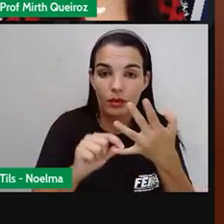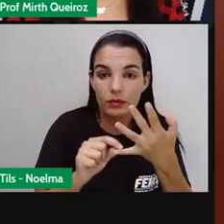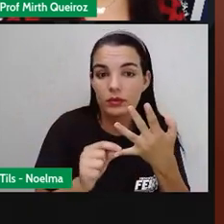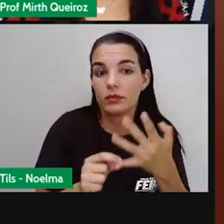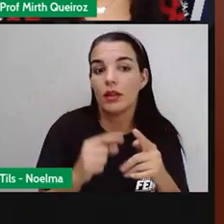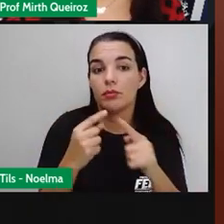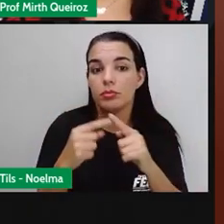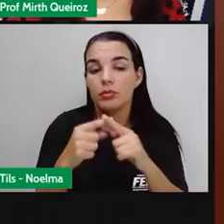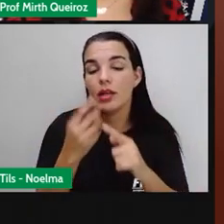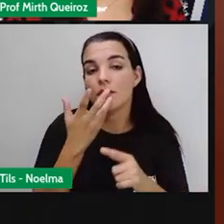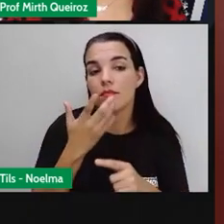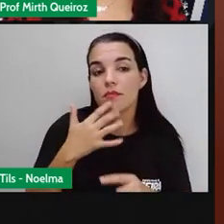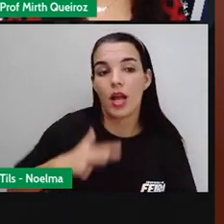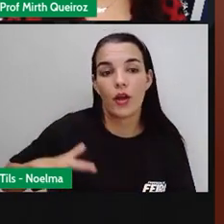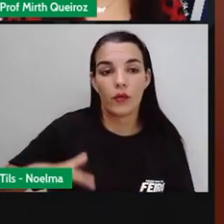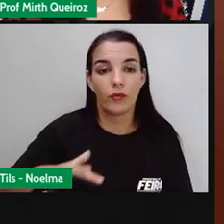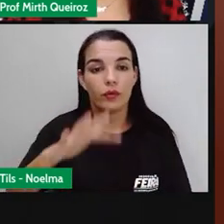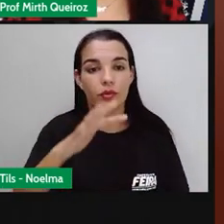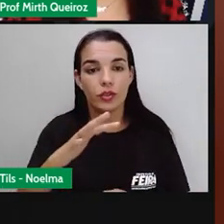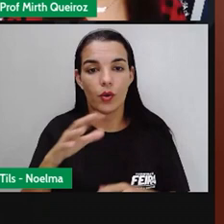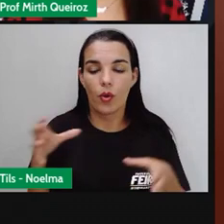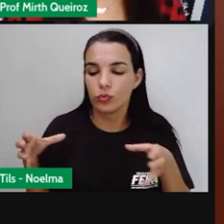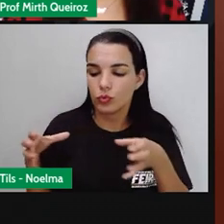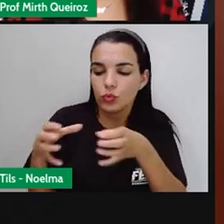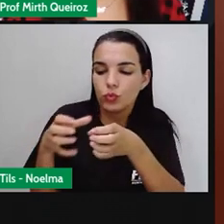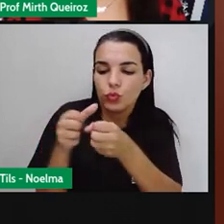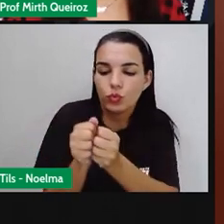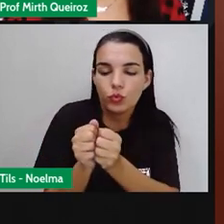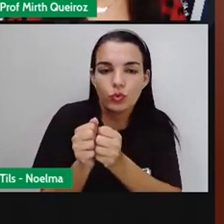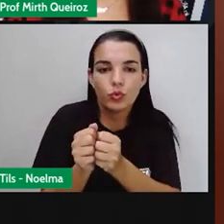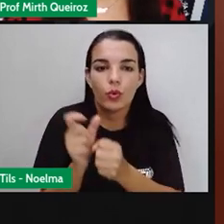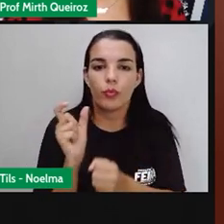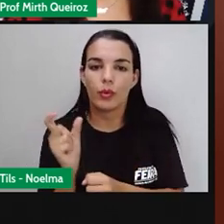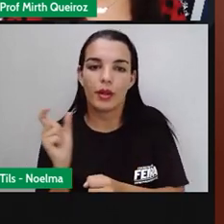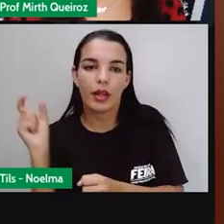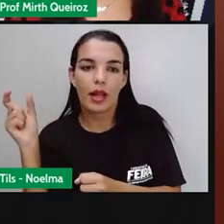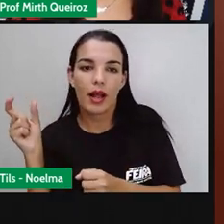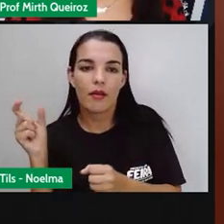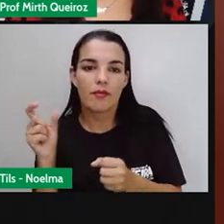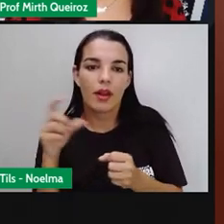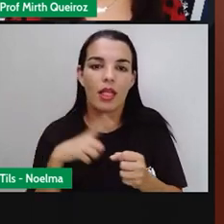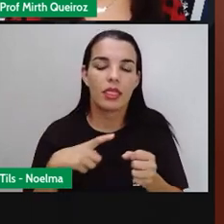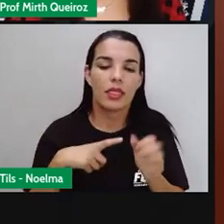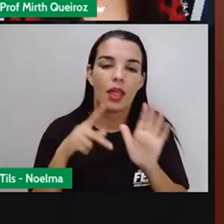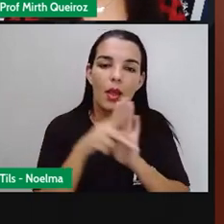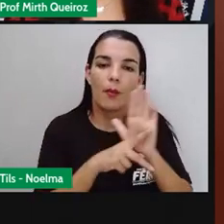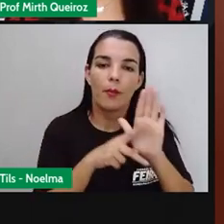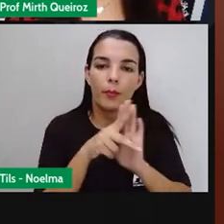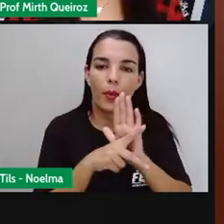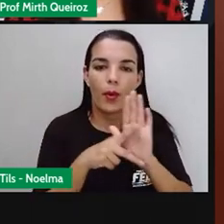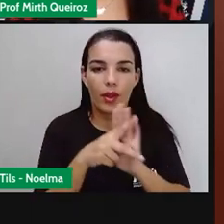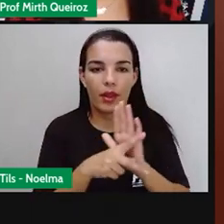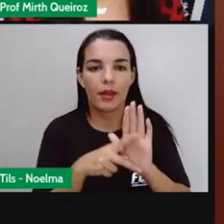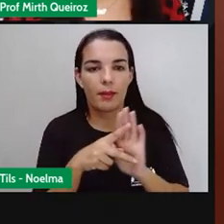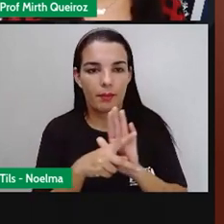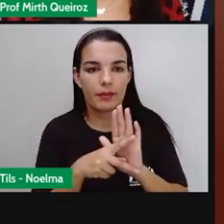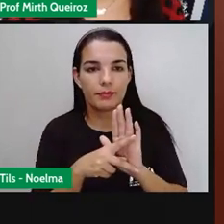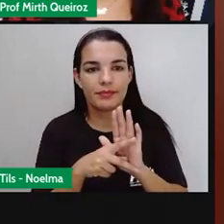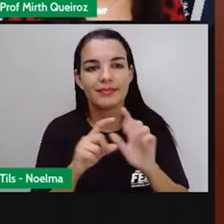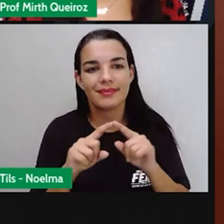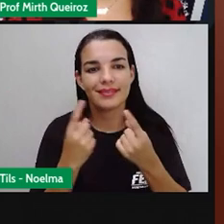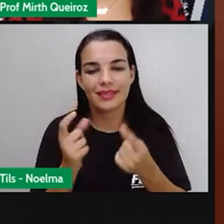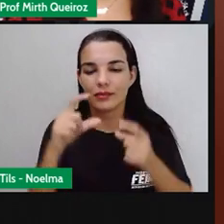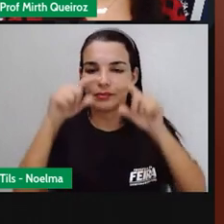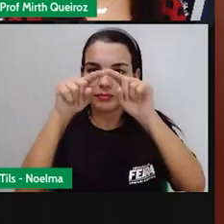esses versos, formam aí um poema com três quadrinhas. Então, cada estrofe de quatro versos é uma